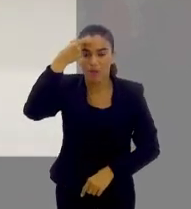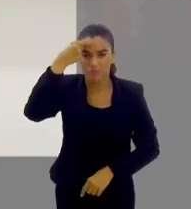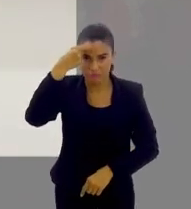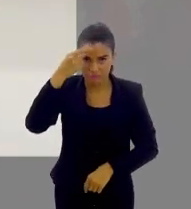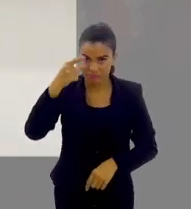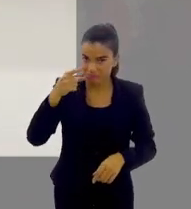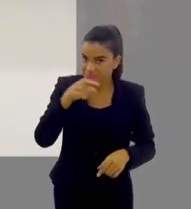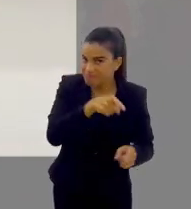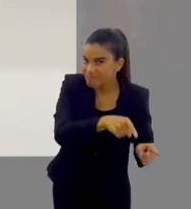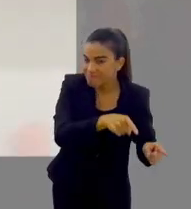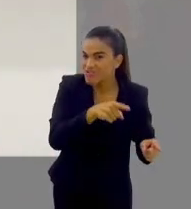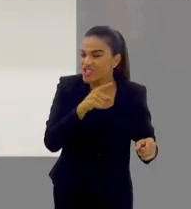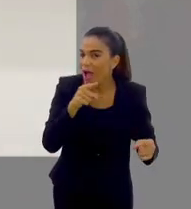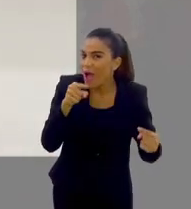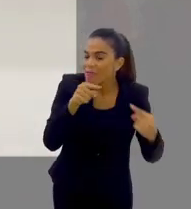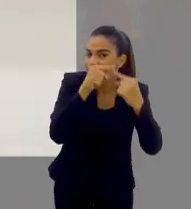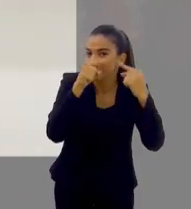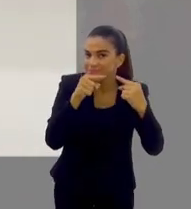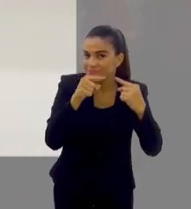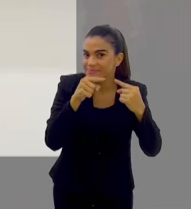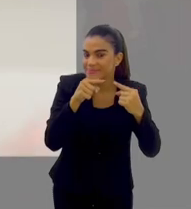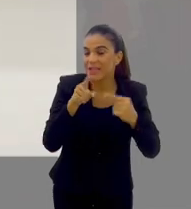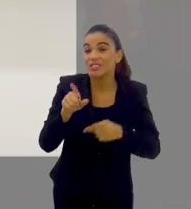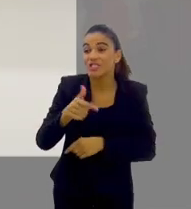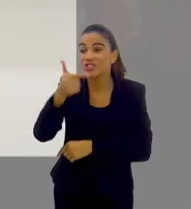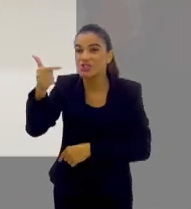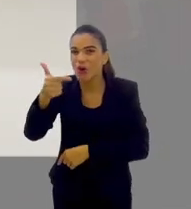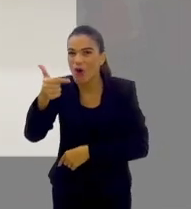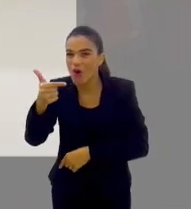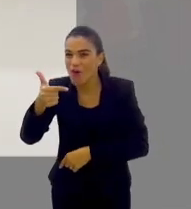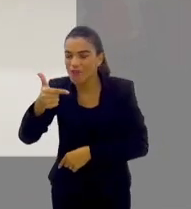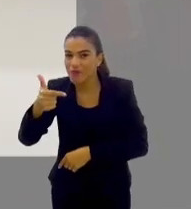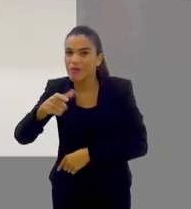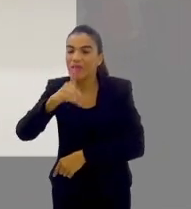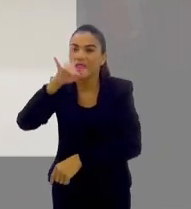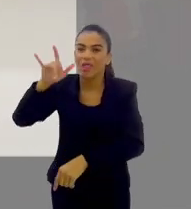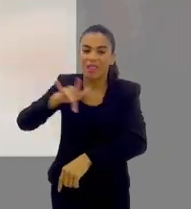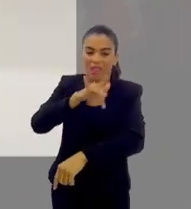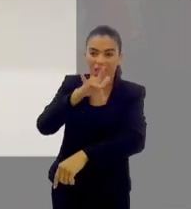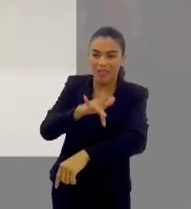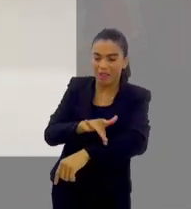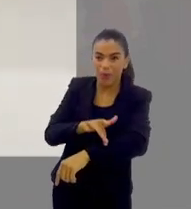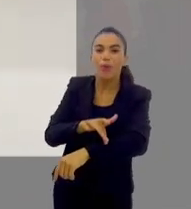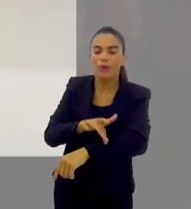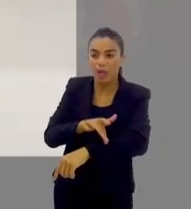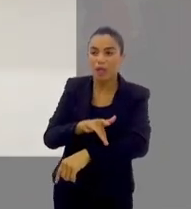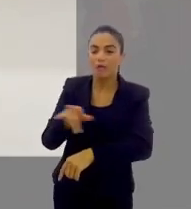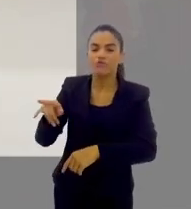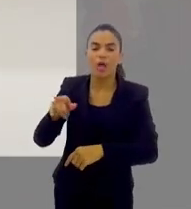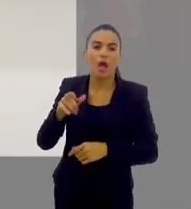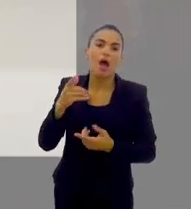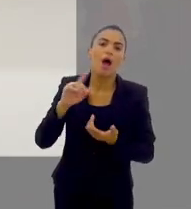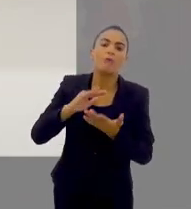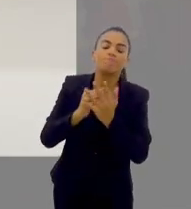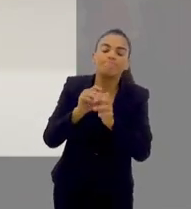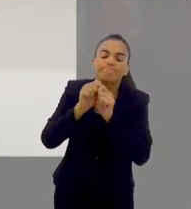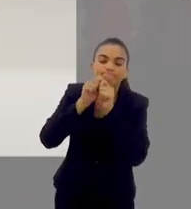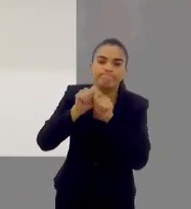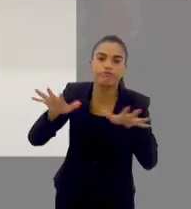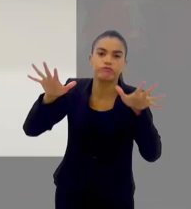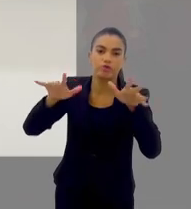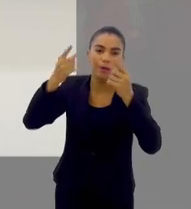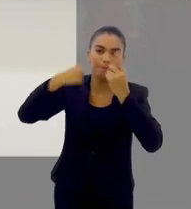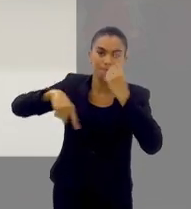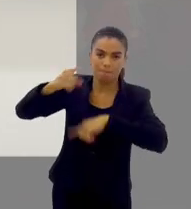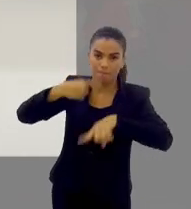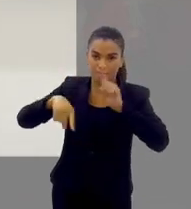que você tem, numa segunda exposição àquele vírus, você pode ter uma exacerbação, porque na verdade, o